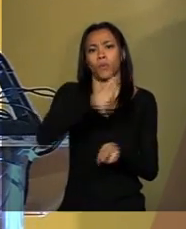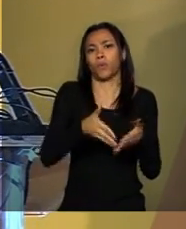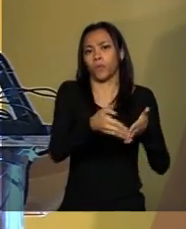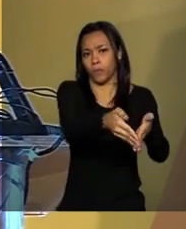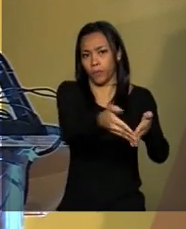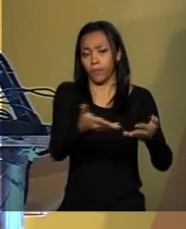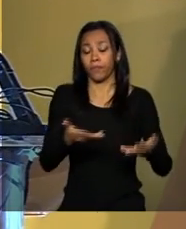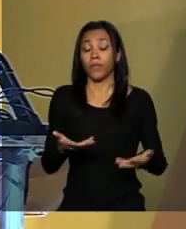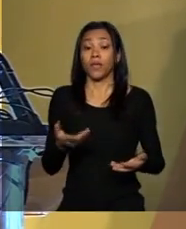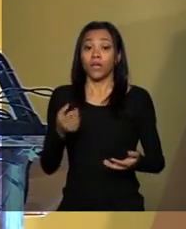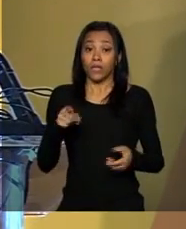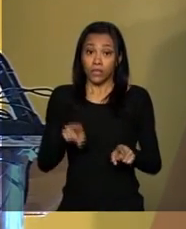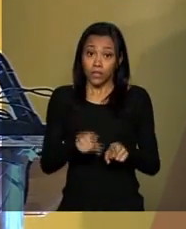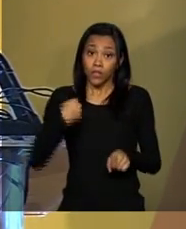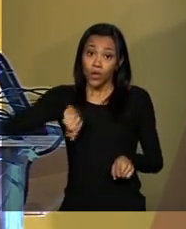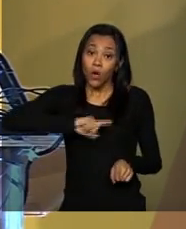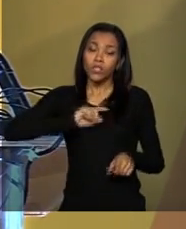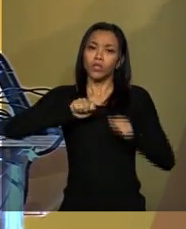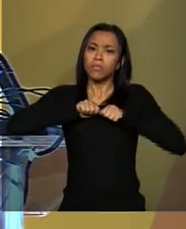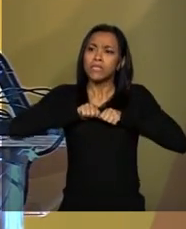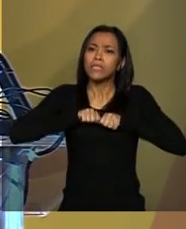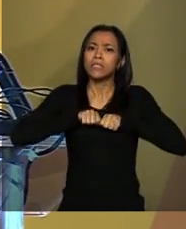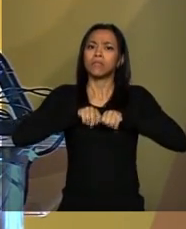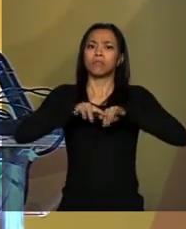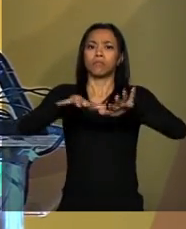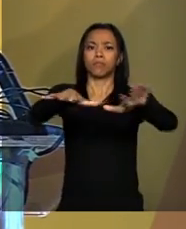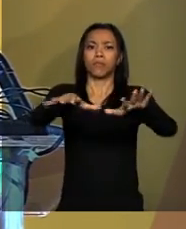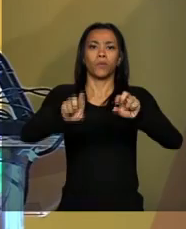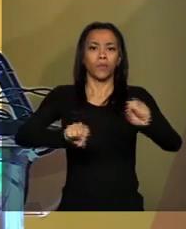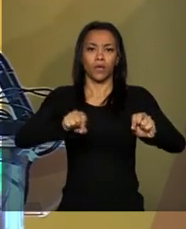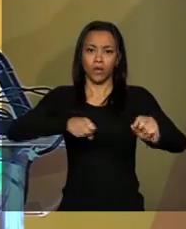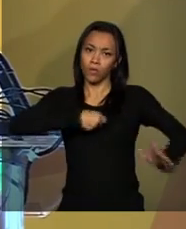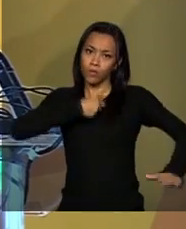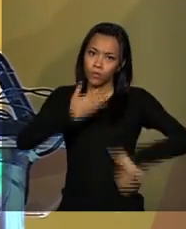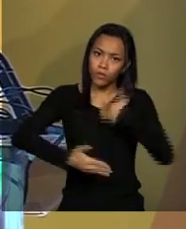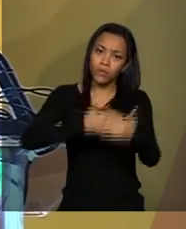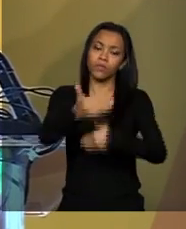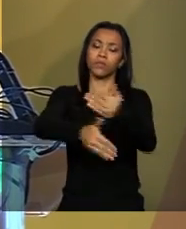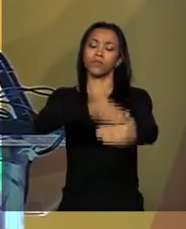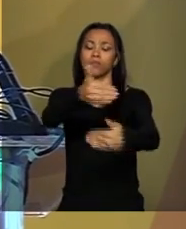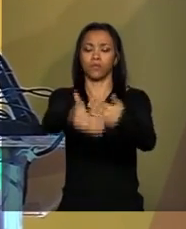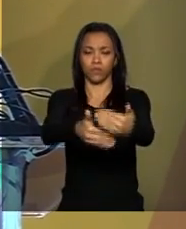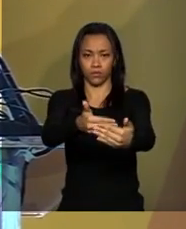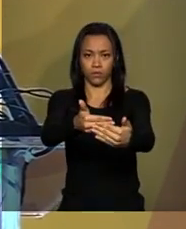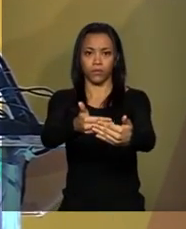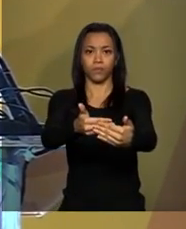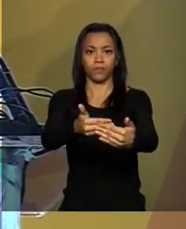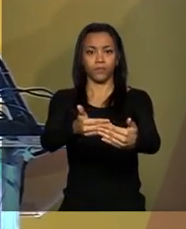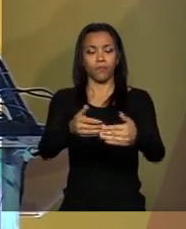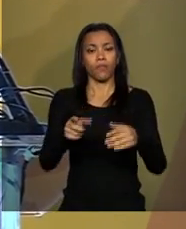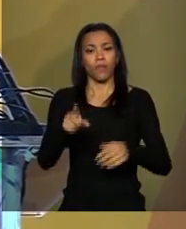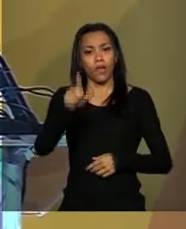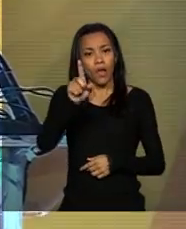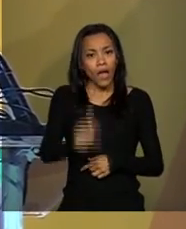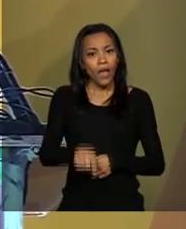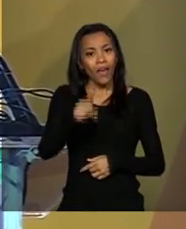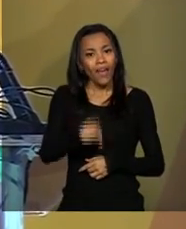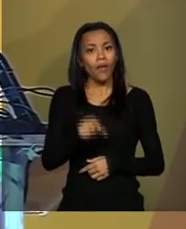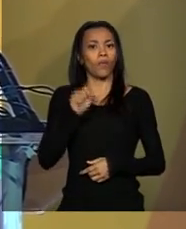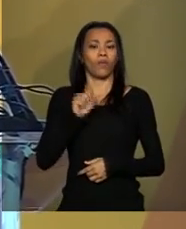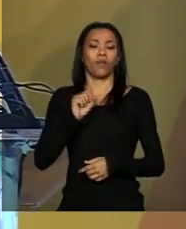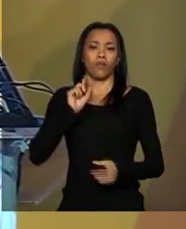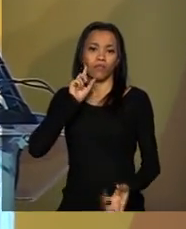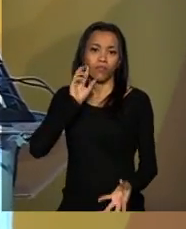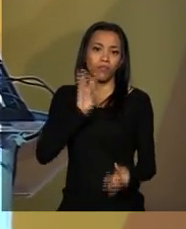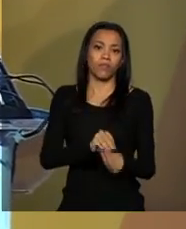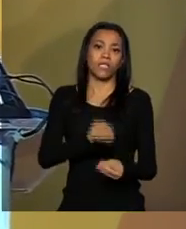bases para um novo ciclo de expansão do crescimento e faz parte dessa estratégia